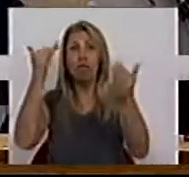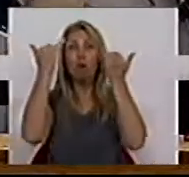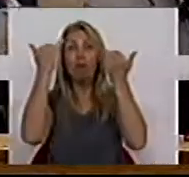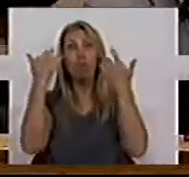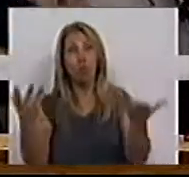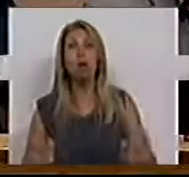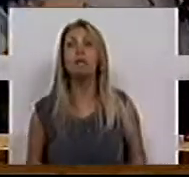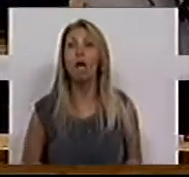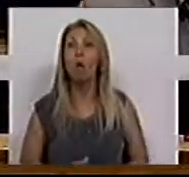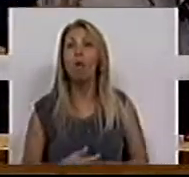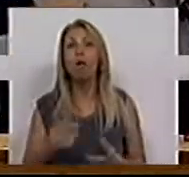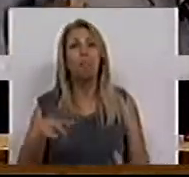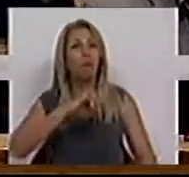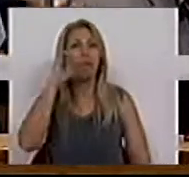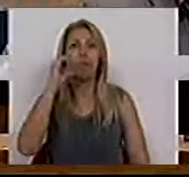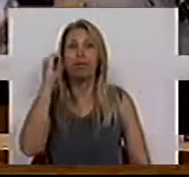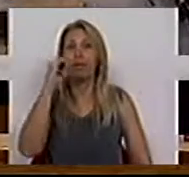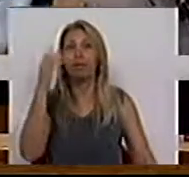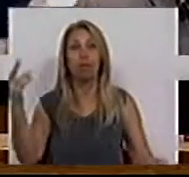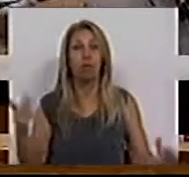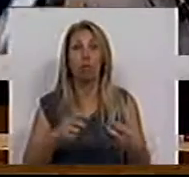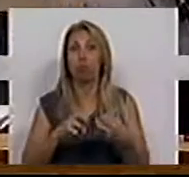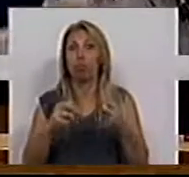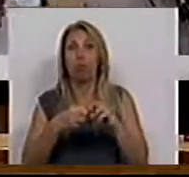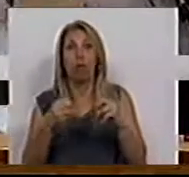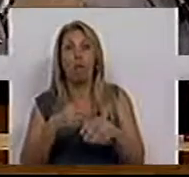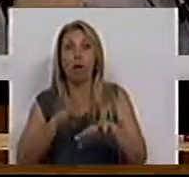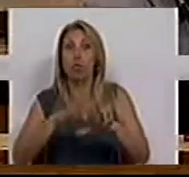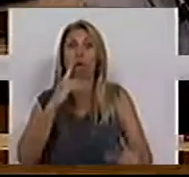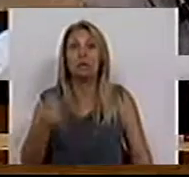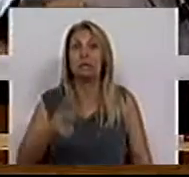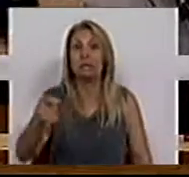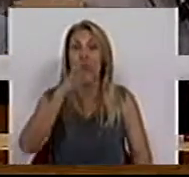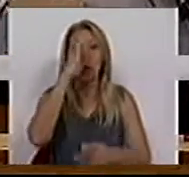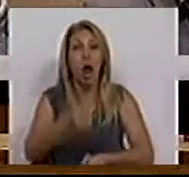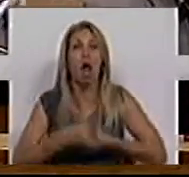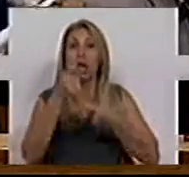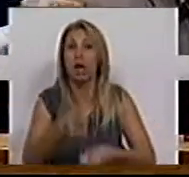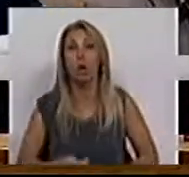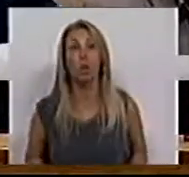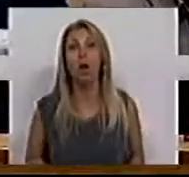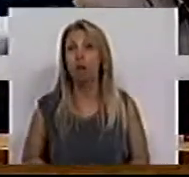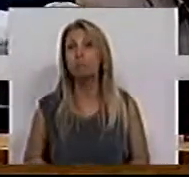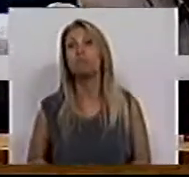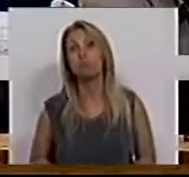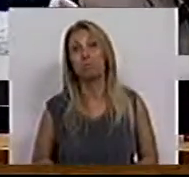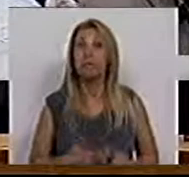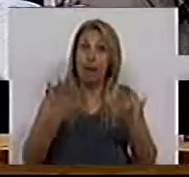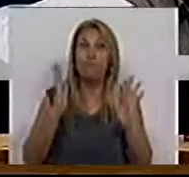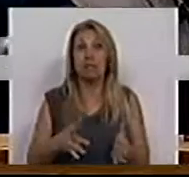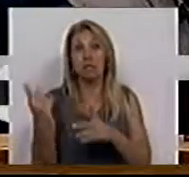sobre a sempre polémica questão dos seguros agrícolas, por exemplo, que merecerá, com certeza, um debate mais